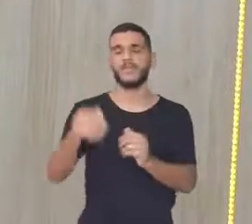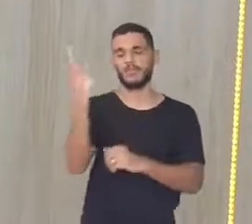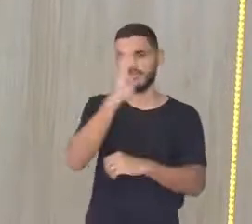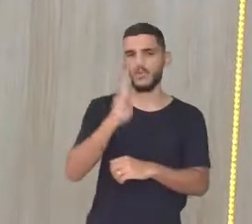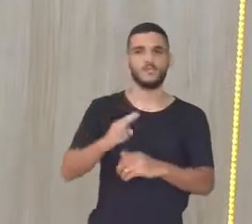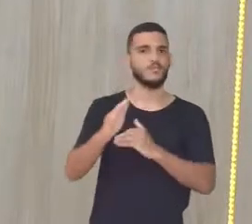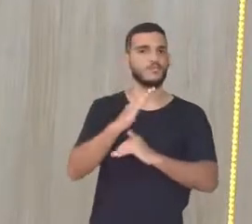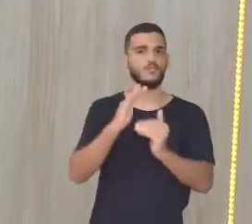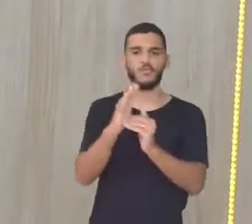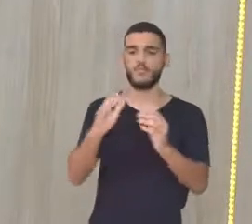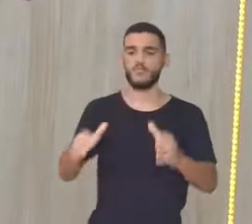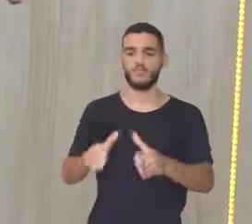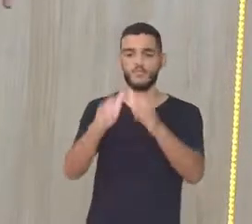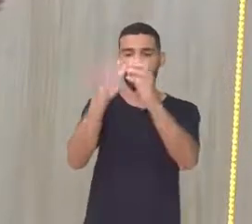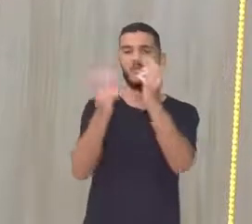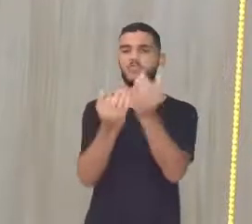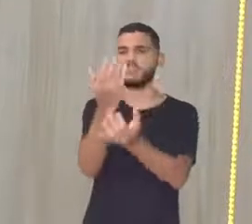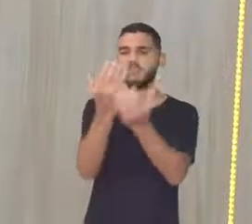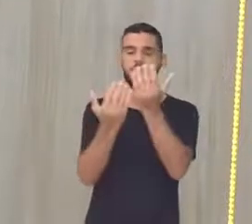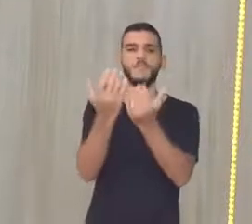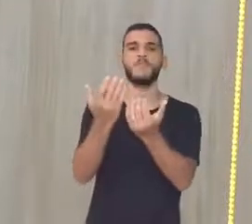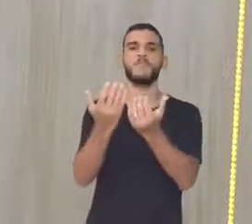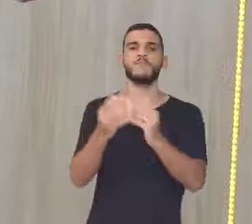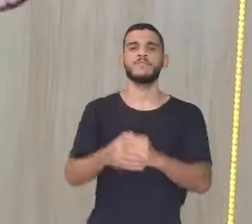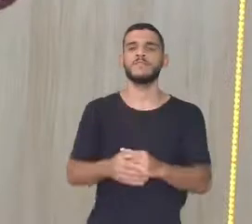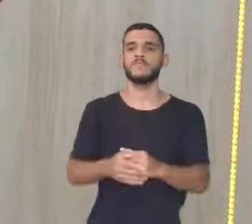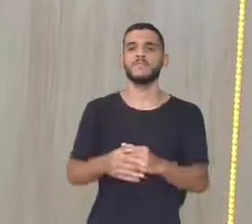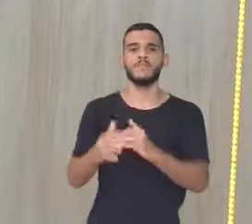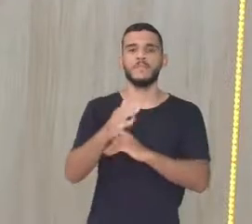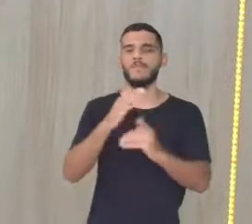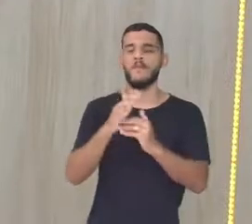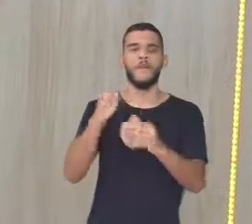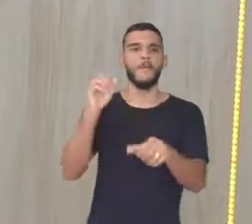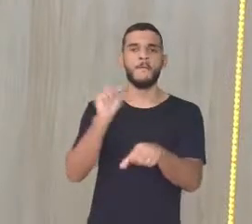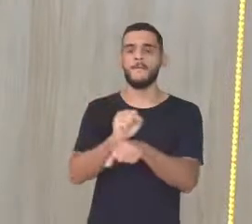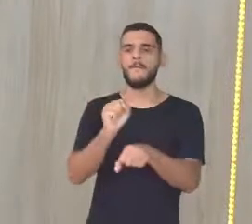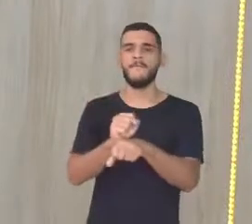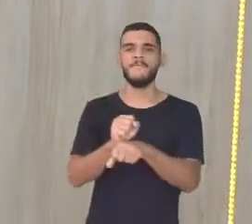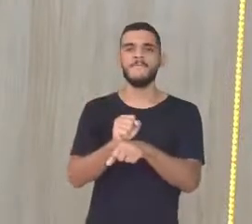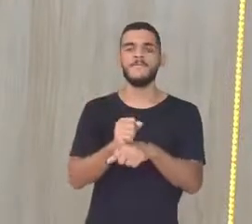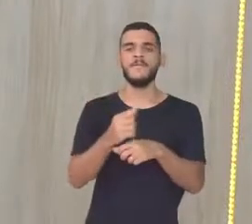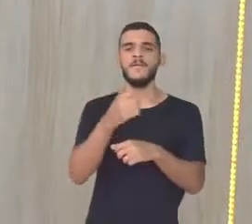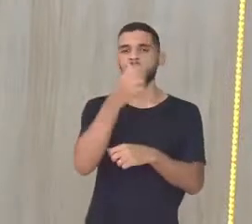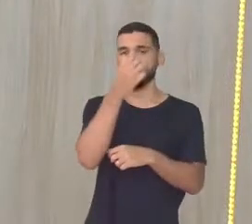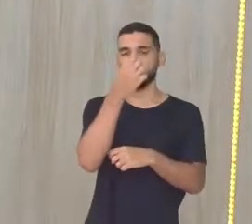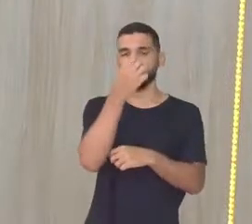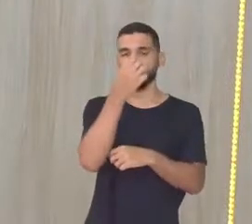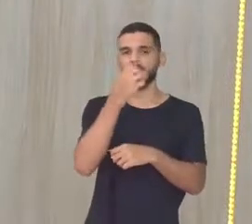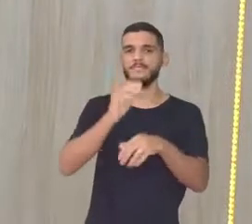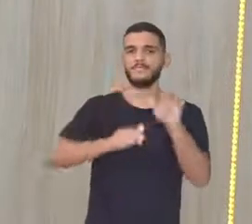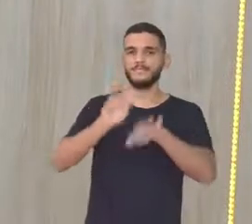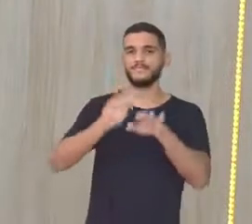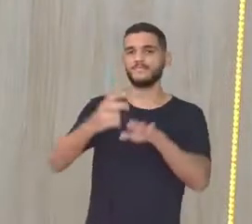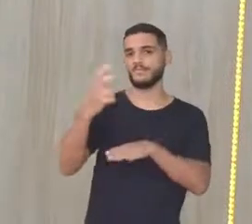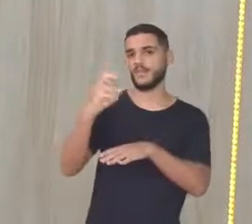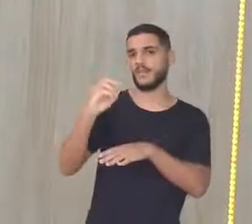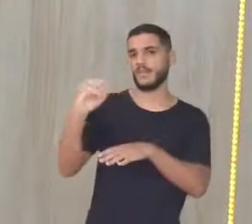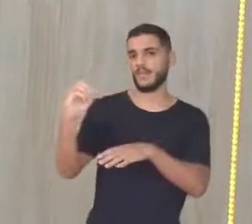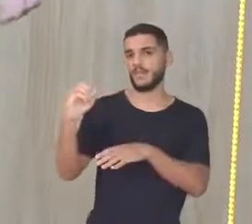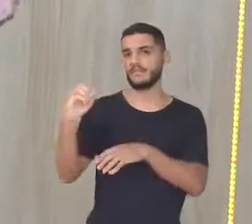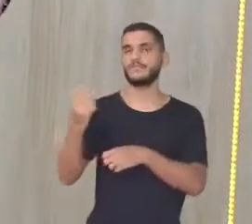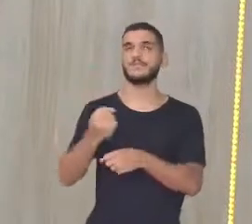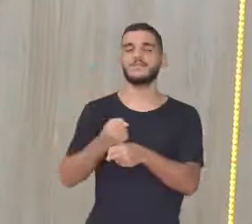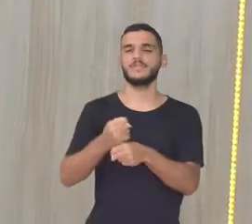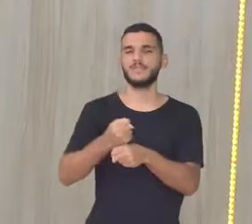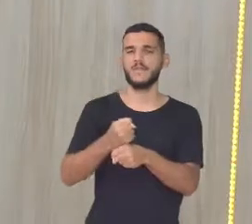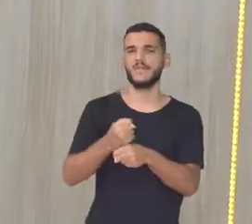Há mais de 500 anos Que a gente não tem nenhuma erupção vulcânica No Brasil, né Embora a gente saiba, por exemplo Que a ilha de Fernando